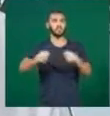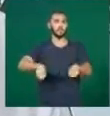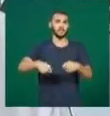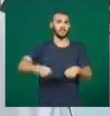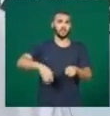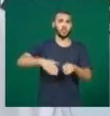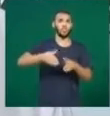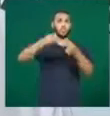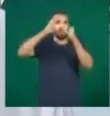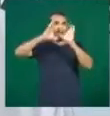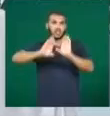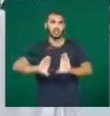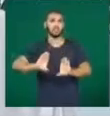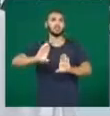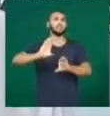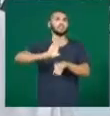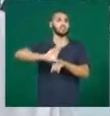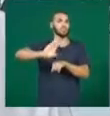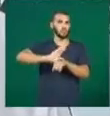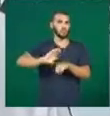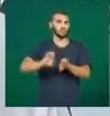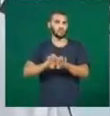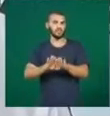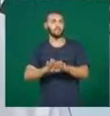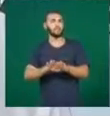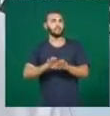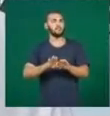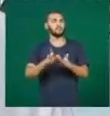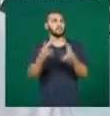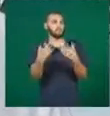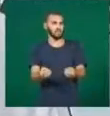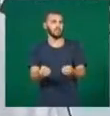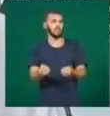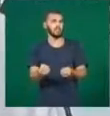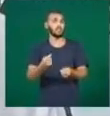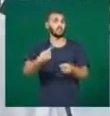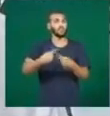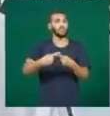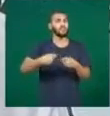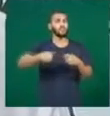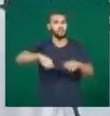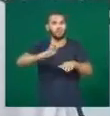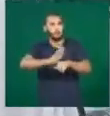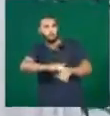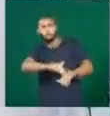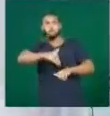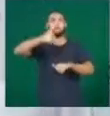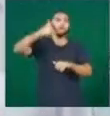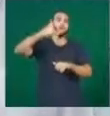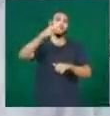da qual ele pertence, que nós também temos que limitar para que venham os melhores trabalhos. Dr. Turíbio, muito obrigada.